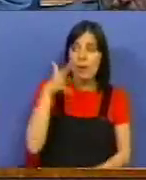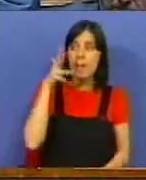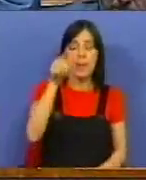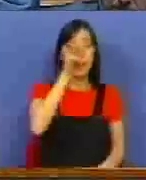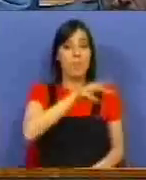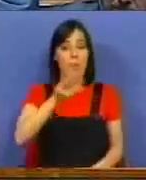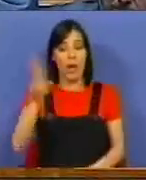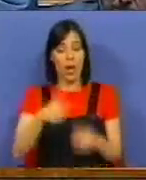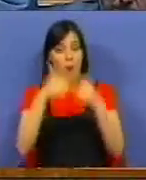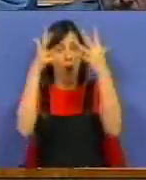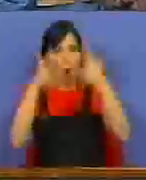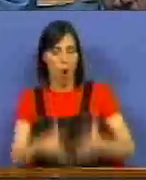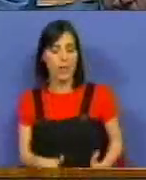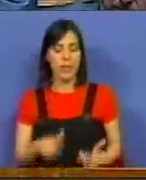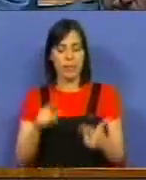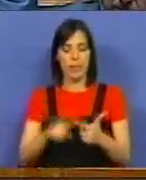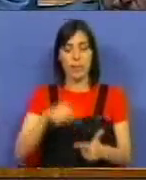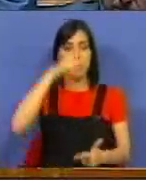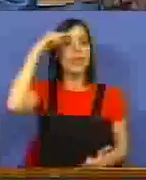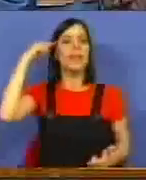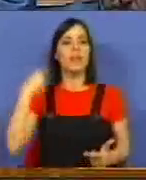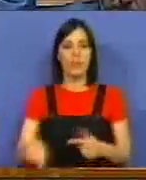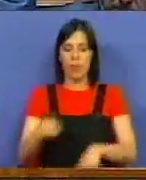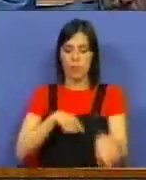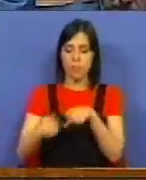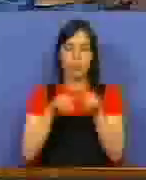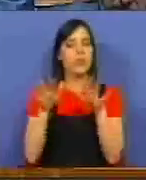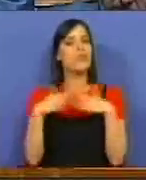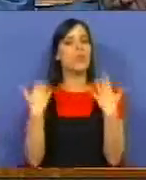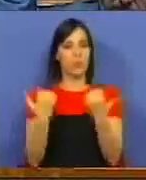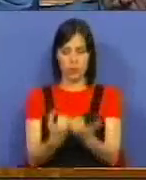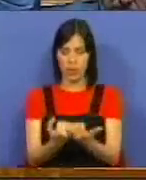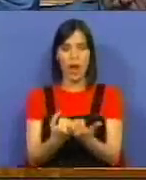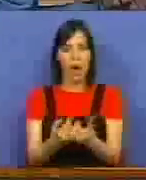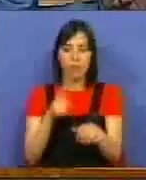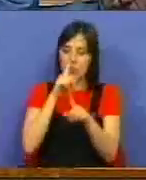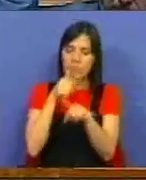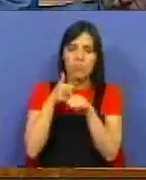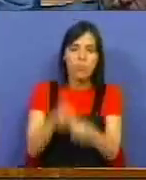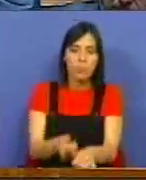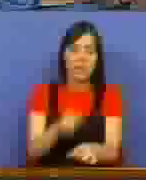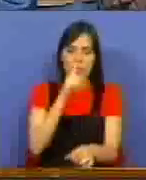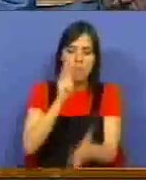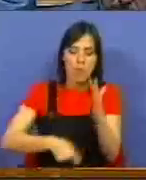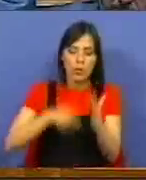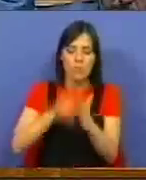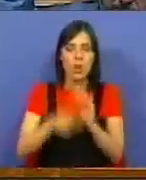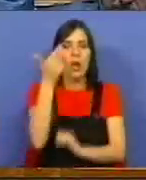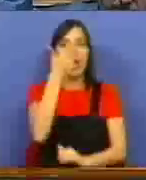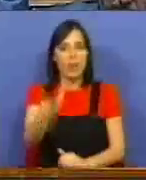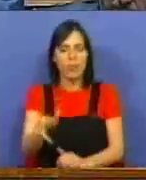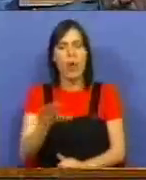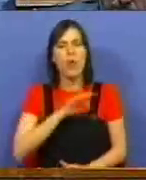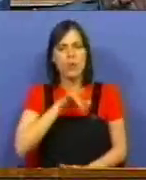milhões de euros do orçamento, se com as dificuldades das políticas sociais e esta perseguição de caça-multas aos reformados,